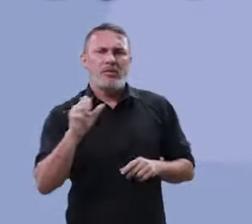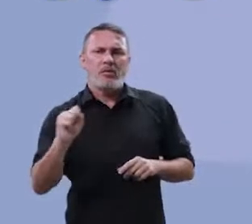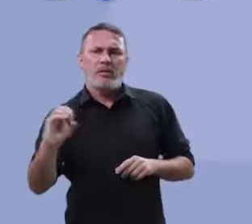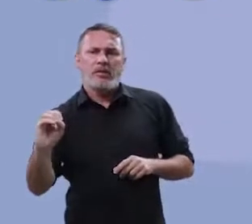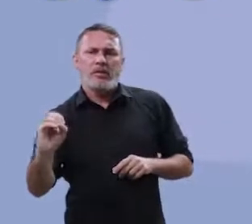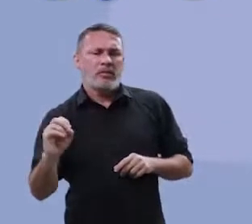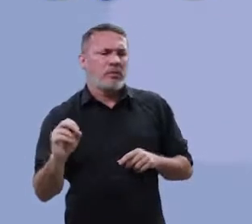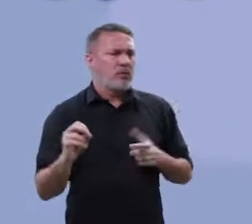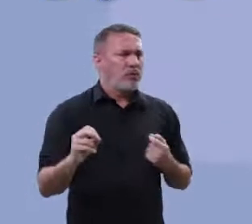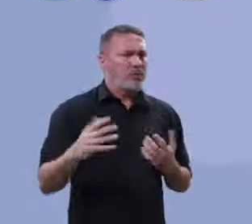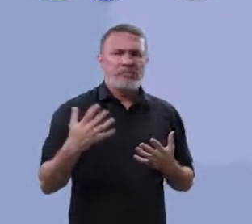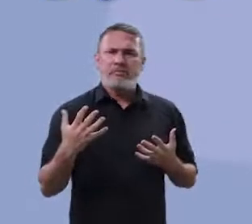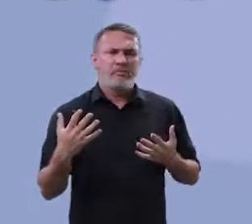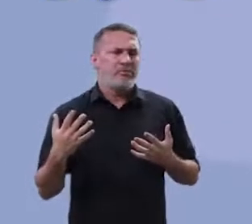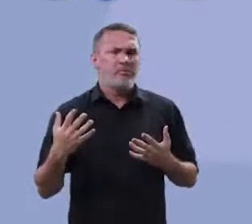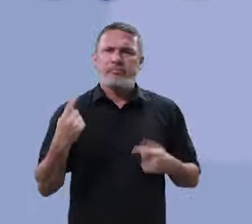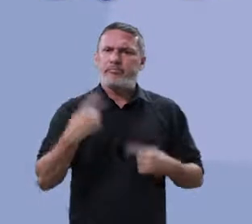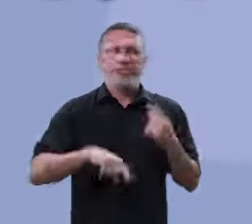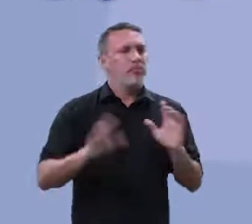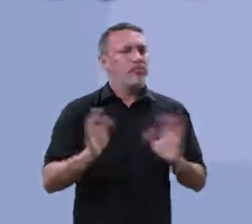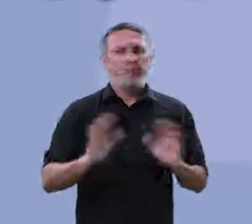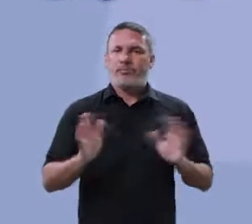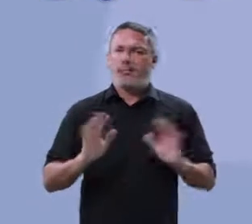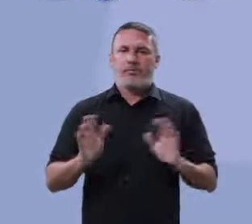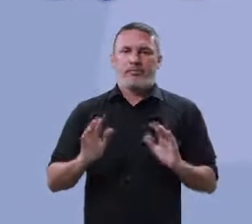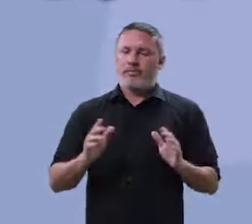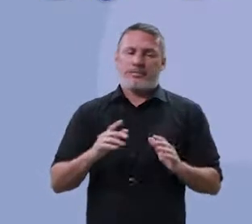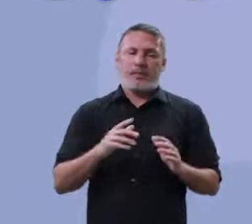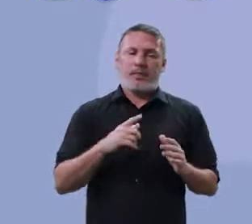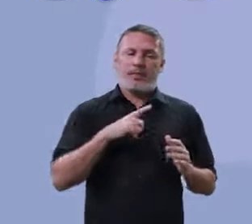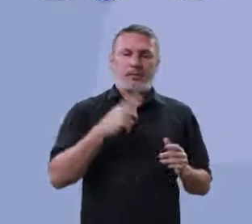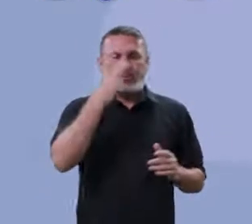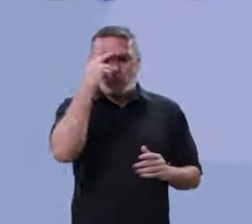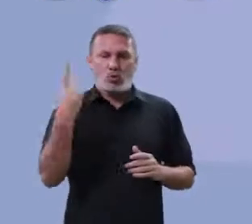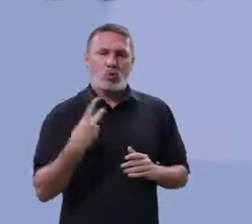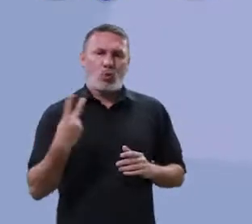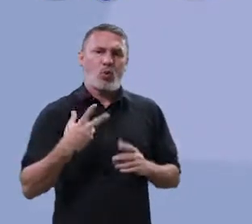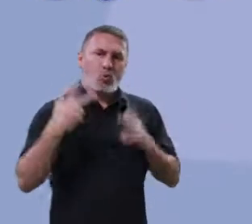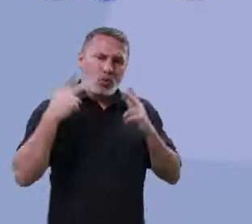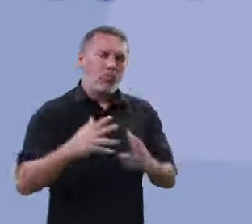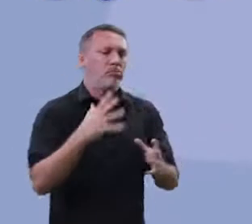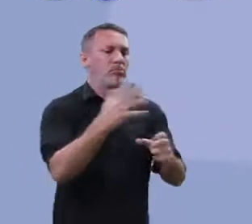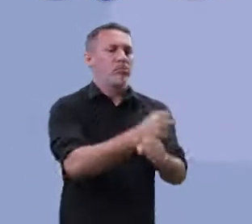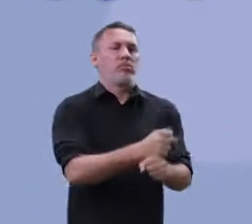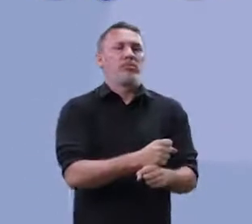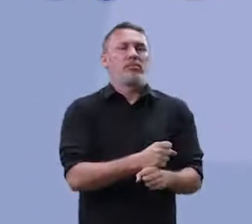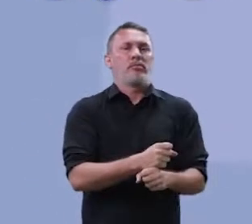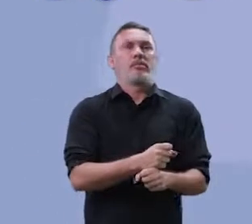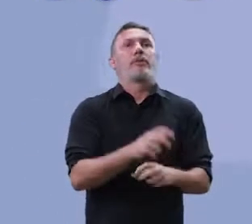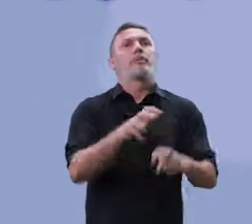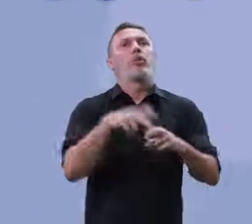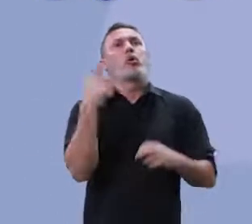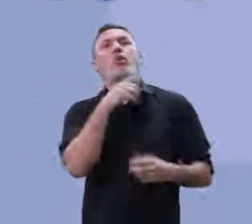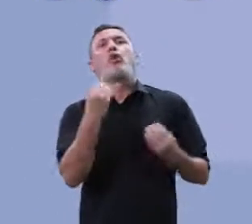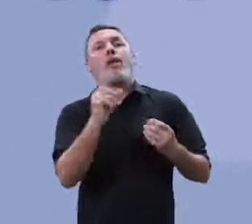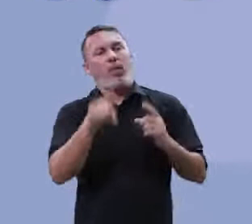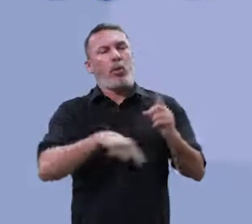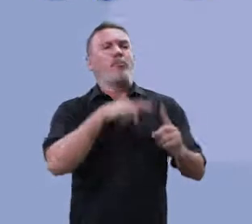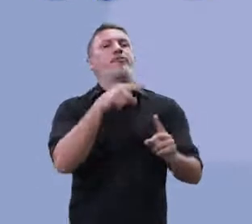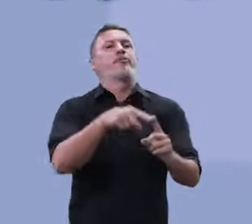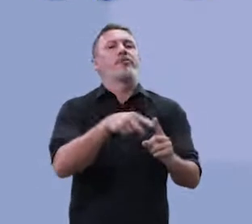um te deu 80, outro te deu 200. Como assim, professor? Isso não vai acontecer. Então, para acontecer isso, eles falam... Essa